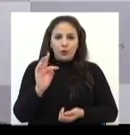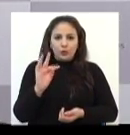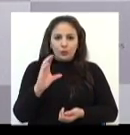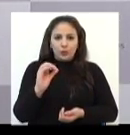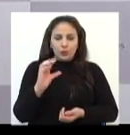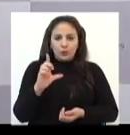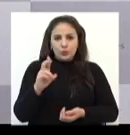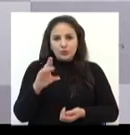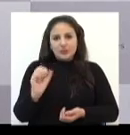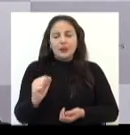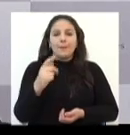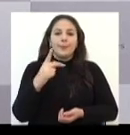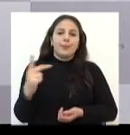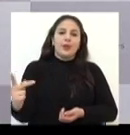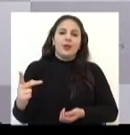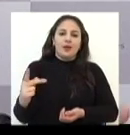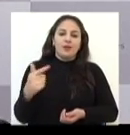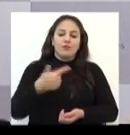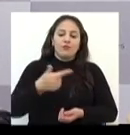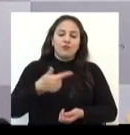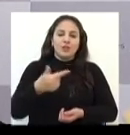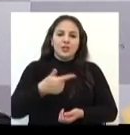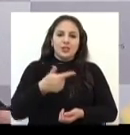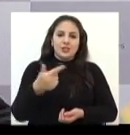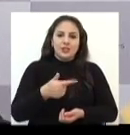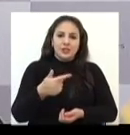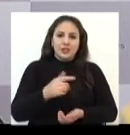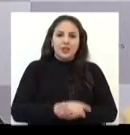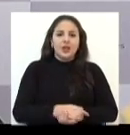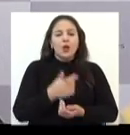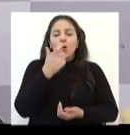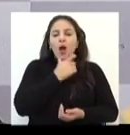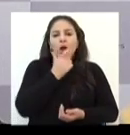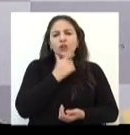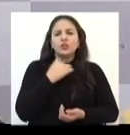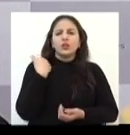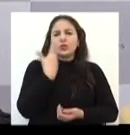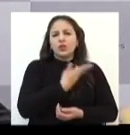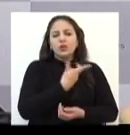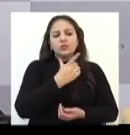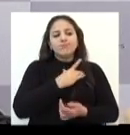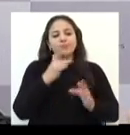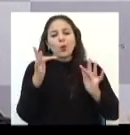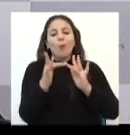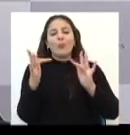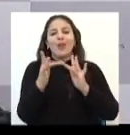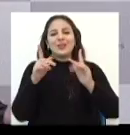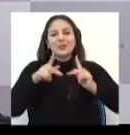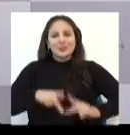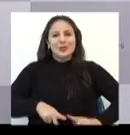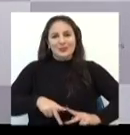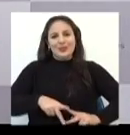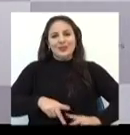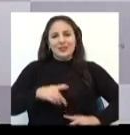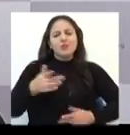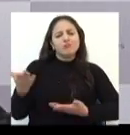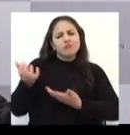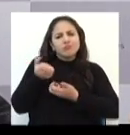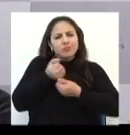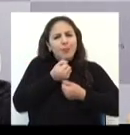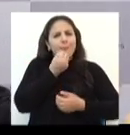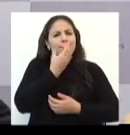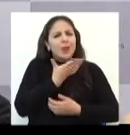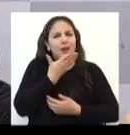PP, que era o vice. Então, acho que fica mais fácil a gente ir com pessoas que a gente tem identificação e me acolheram muito bem.